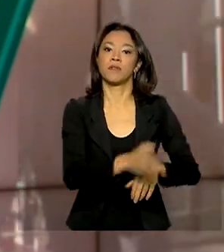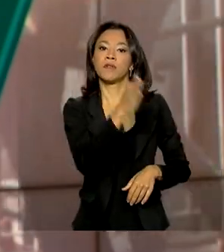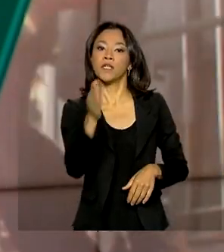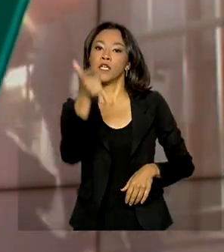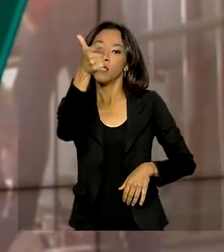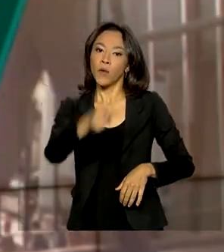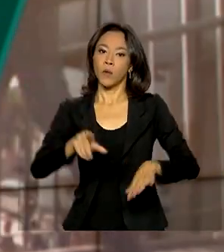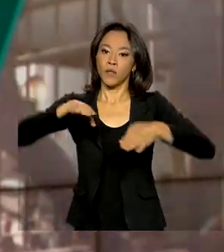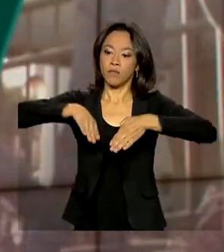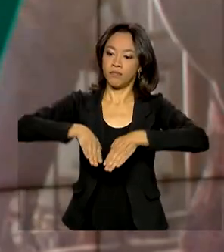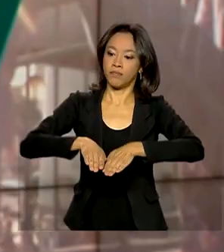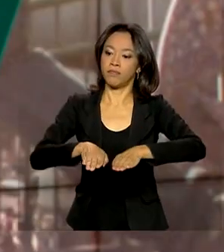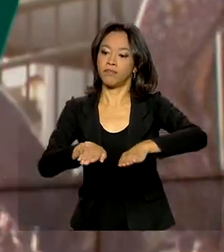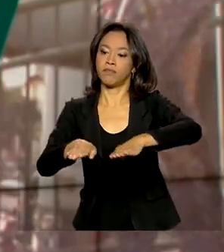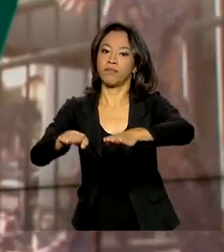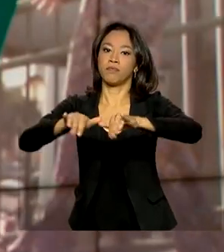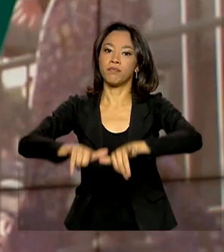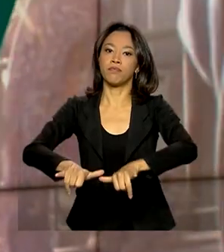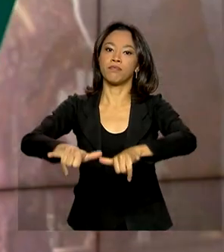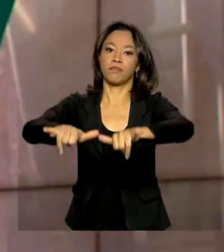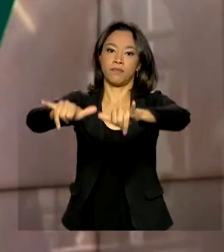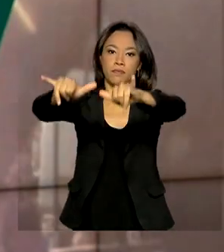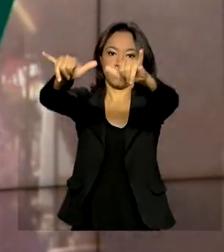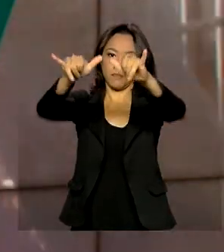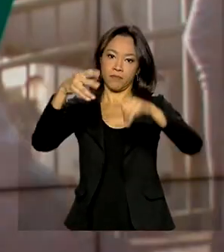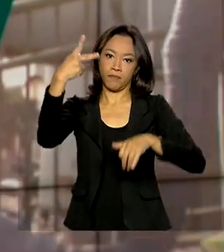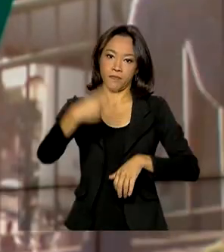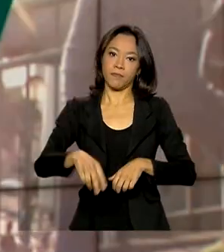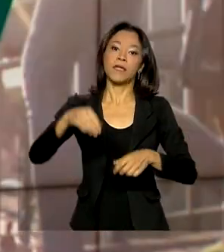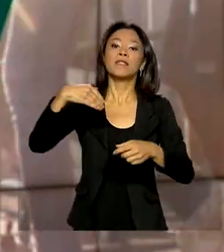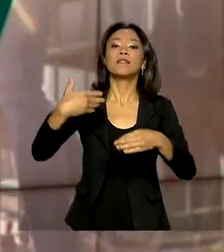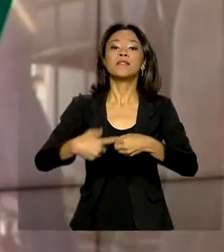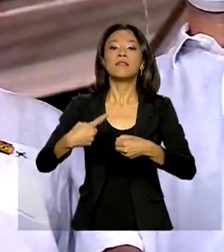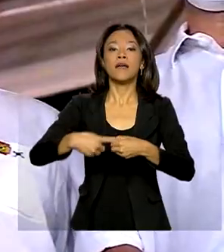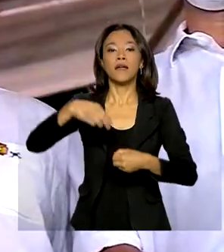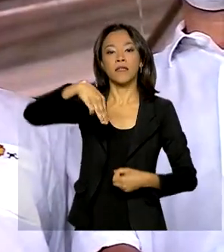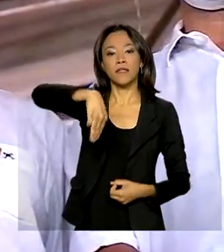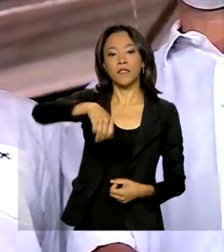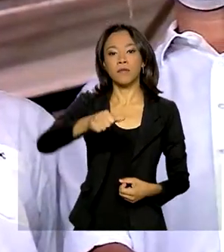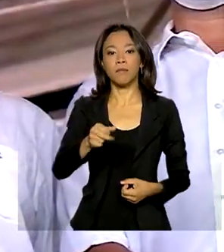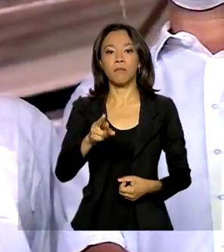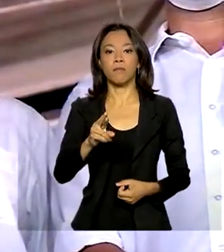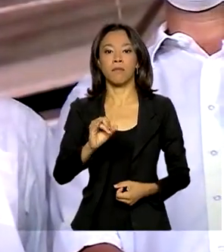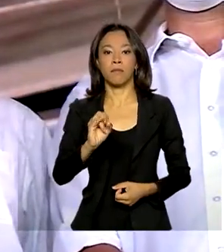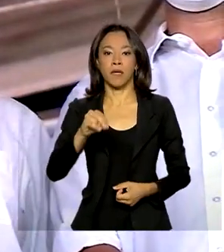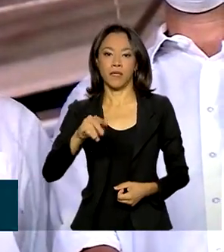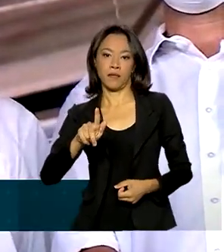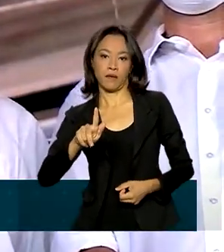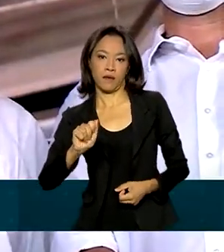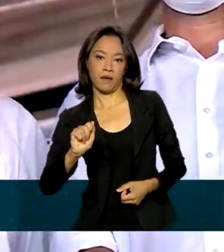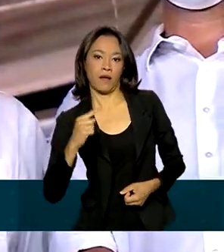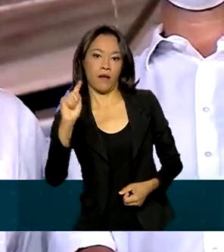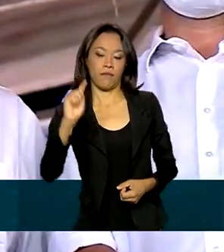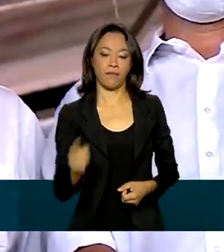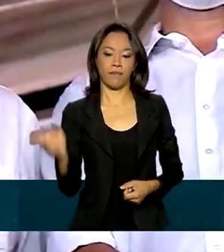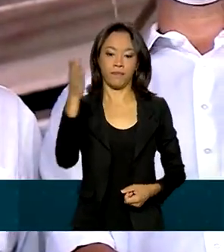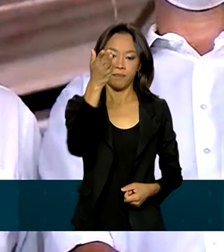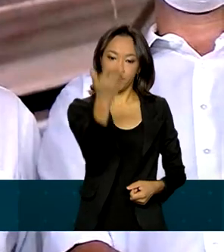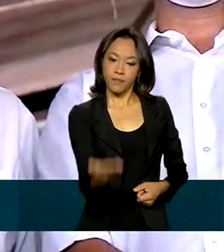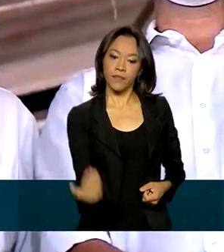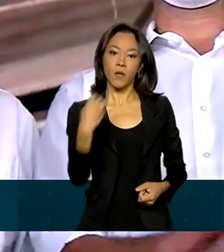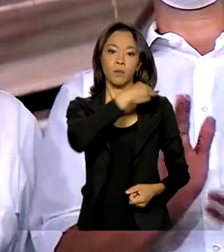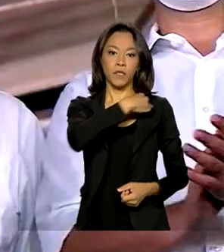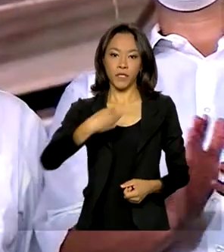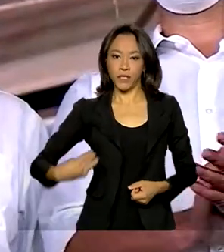ampliação e modernização do aeroporto regional de Maringá. O ministro da Infraestrutura falou sobre a